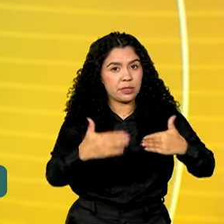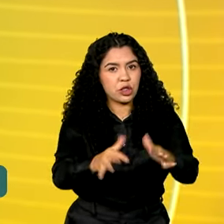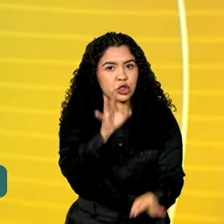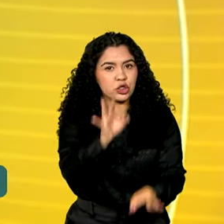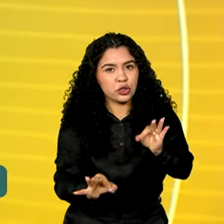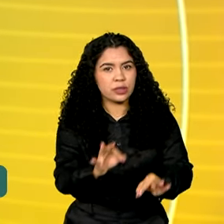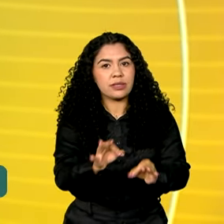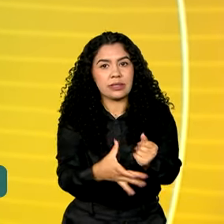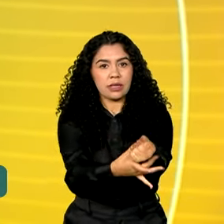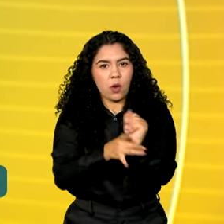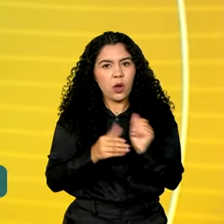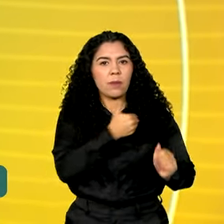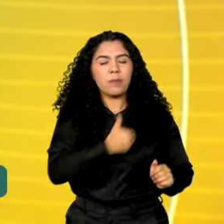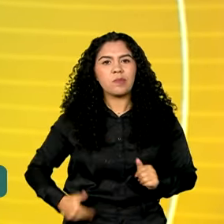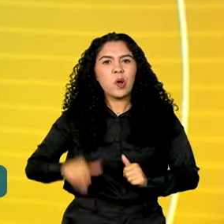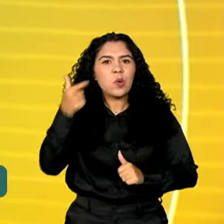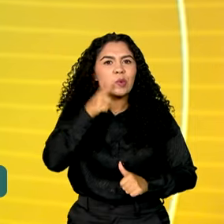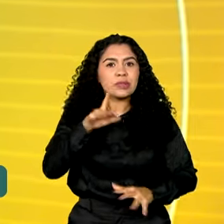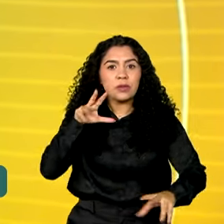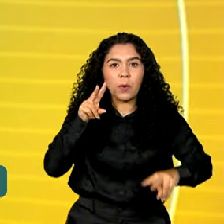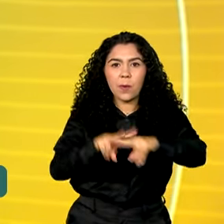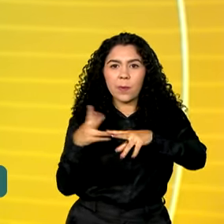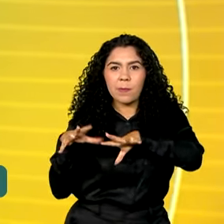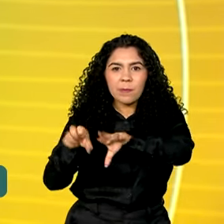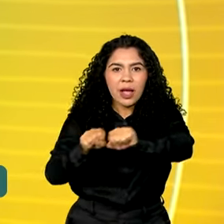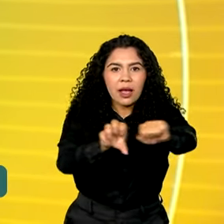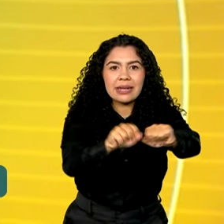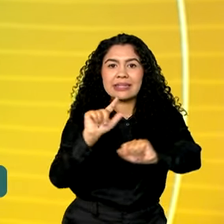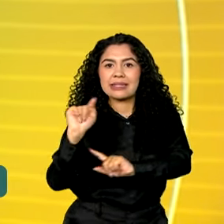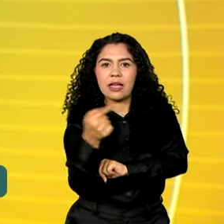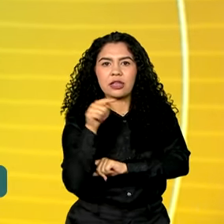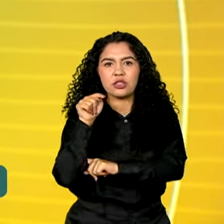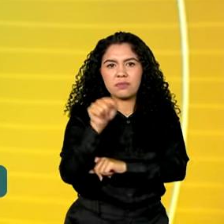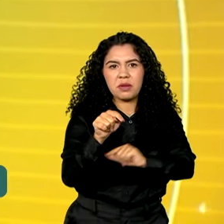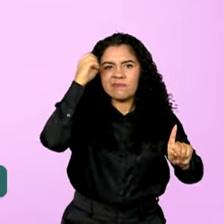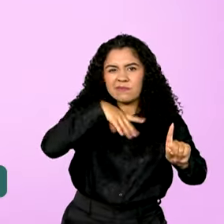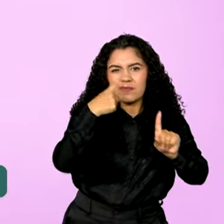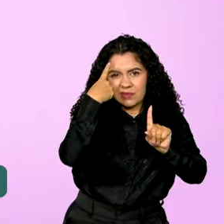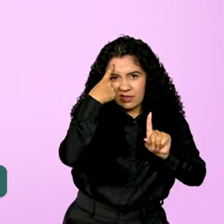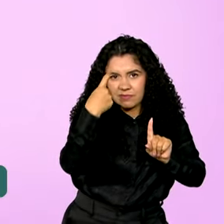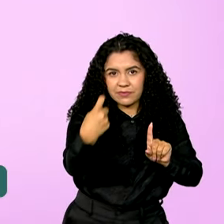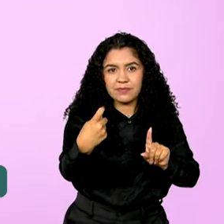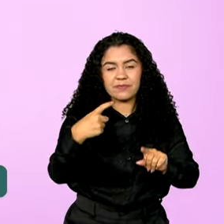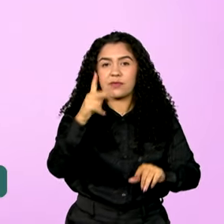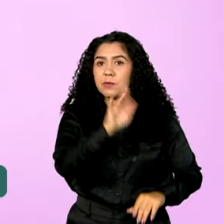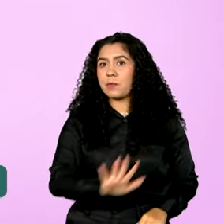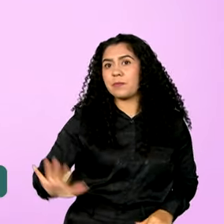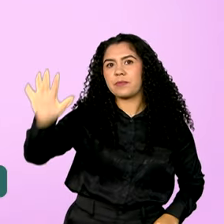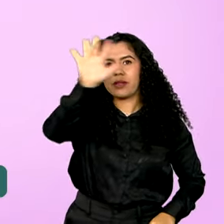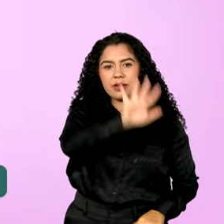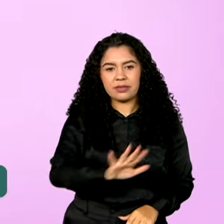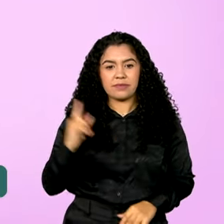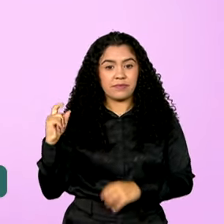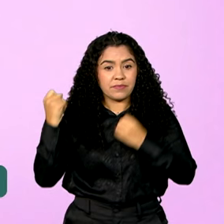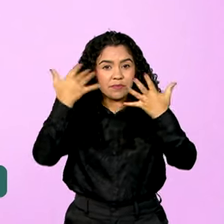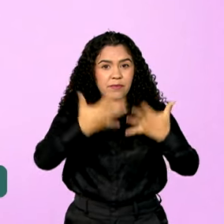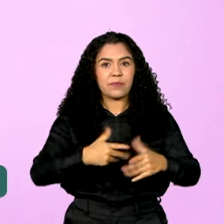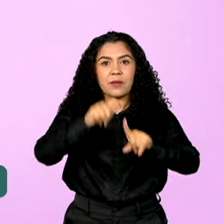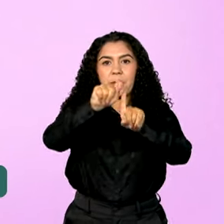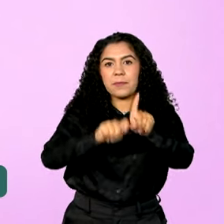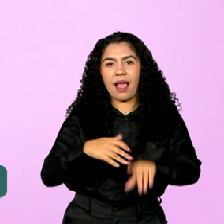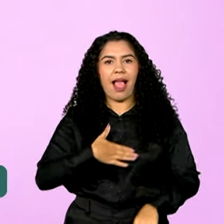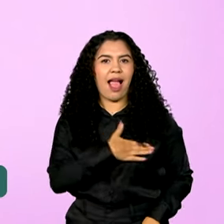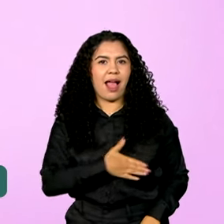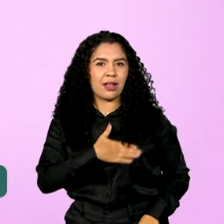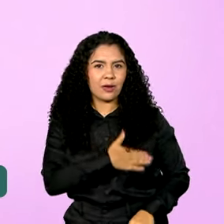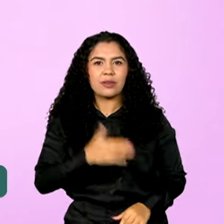agilizou a prisão de mais de 7 mil agressores em todo o país. A campanha anual do Agosto Lilás com o